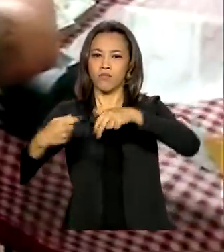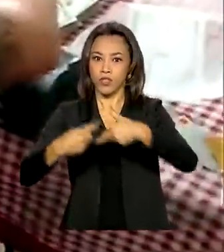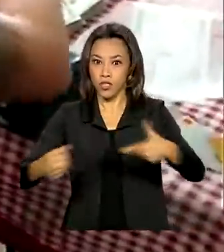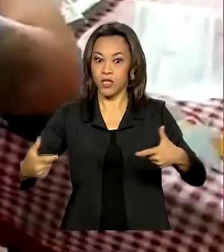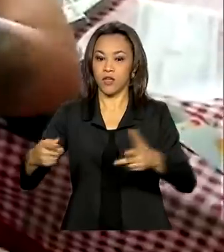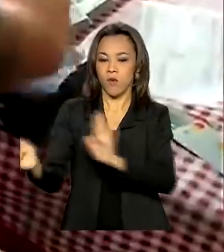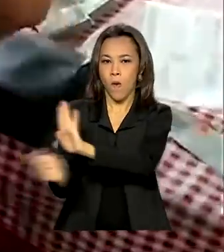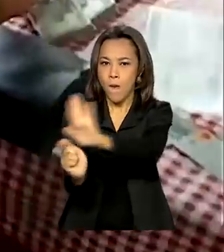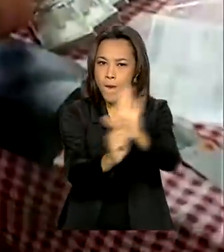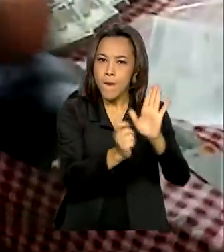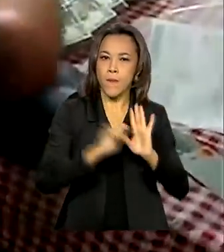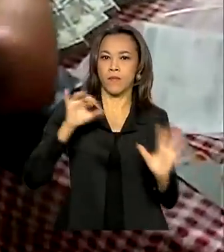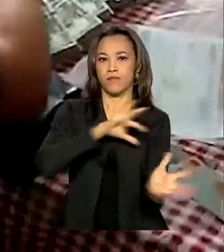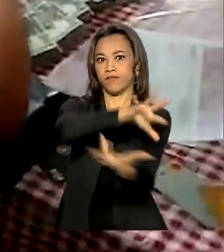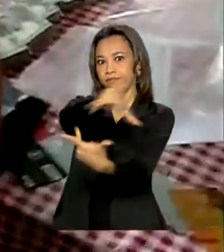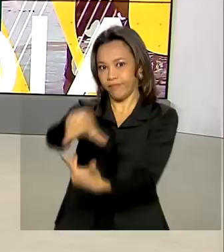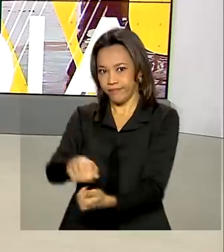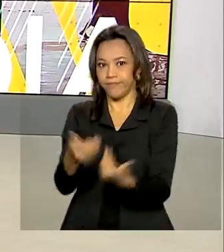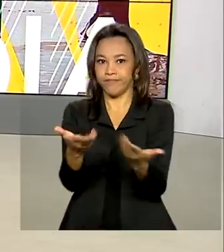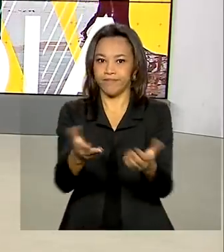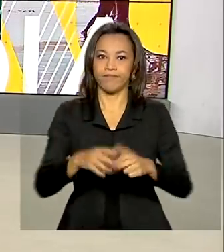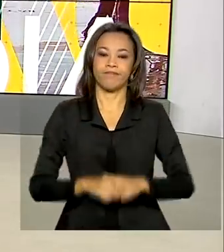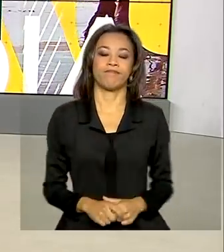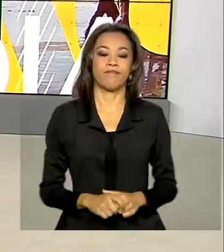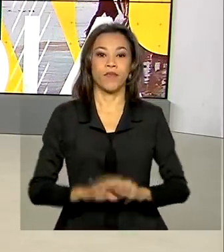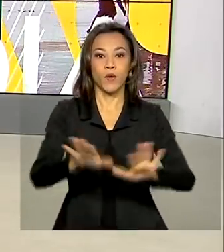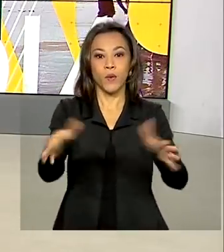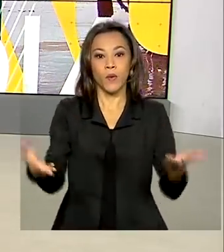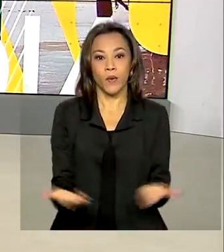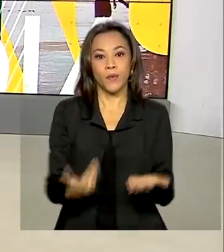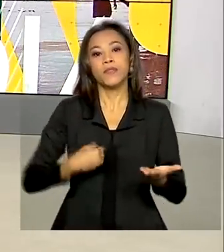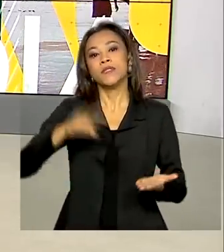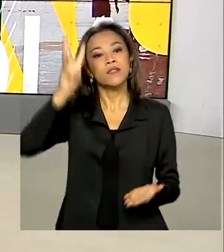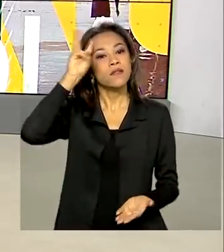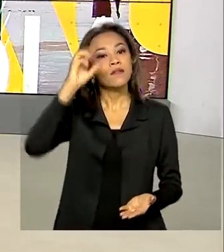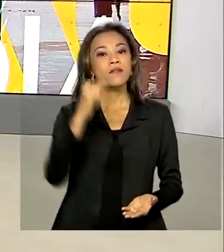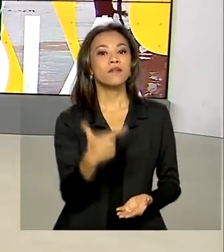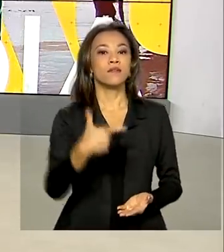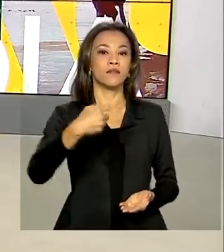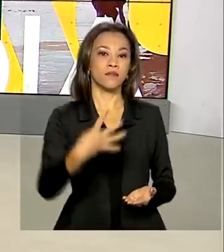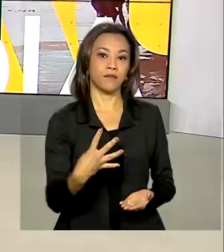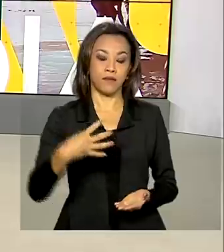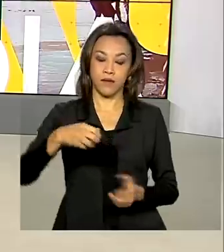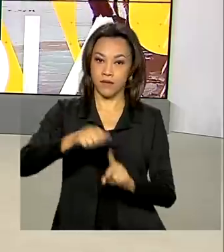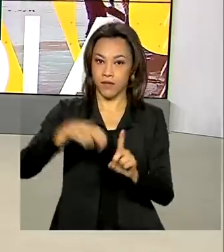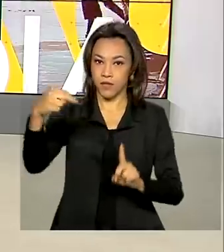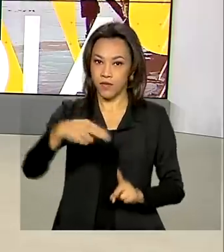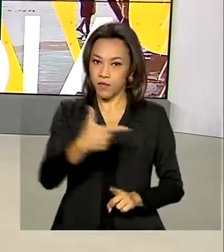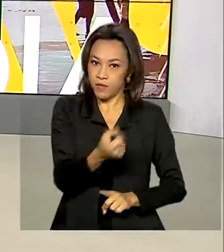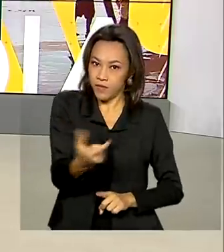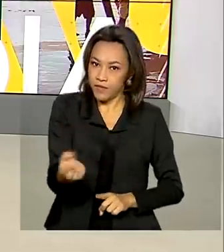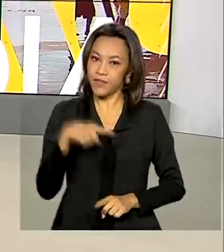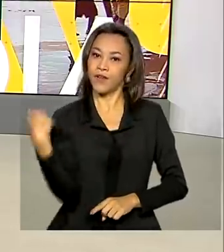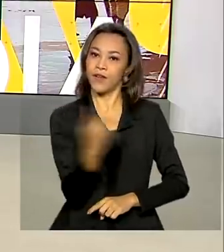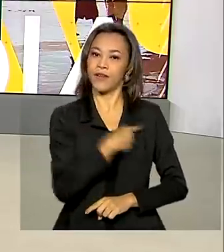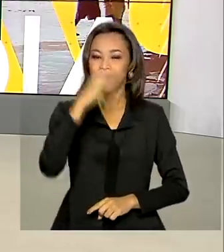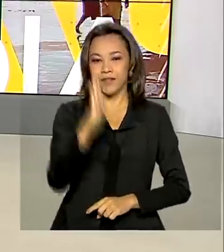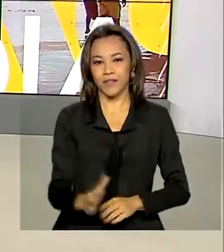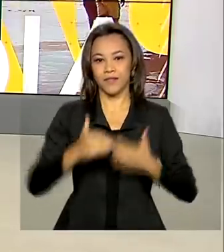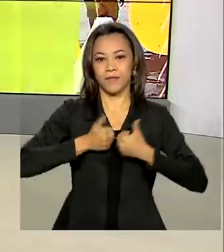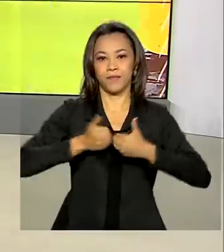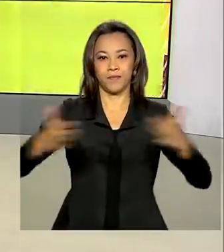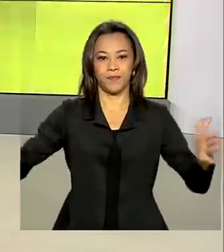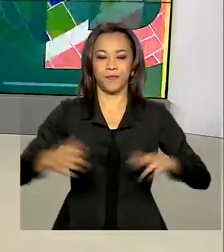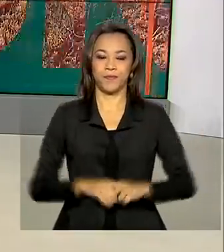tráfico internacional de drogas. Hoje é terça-feira, 24 de novembro de 2020. O Brasil em Dia